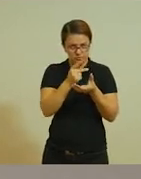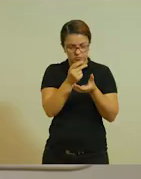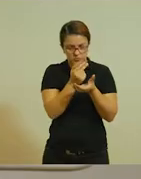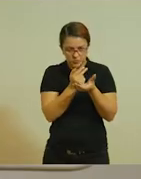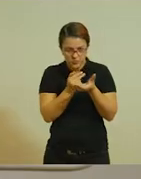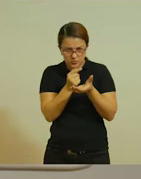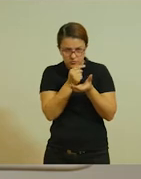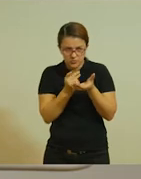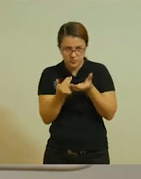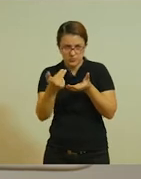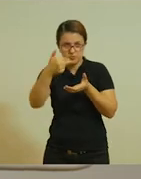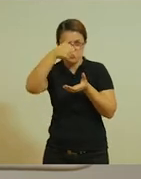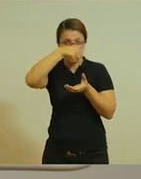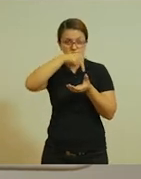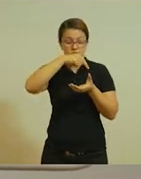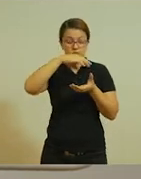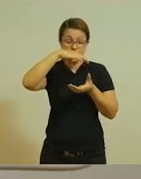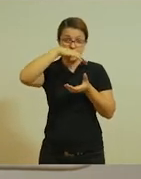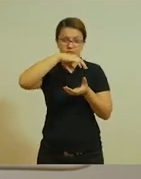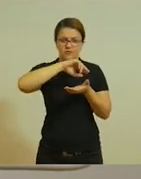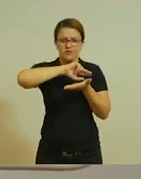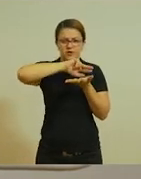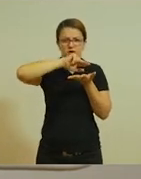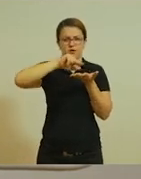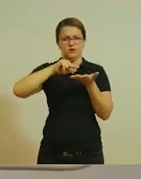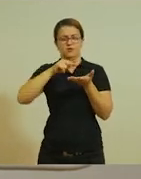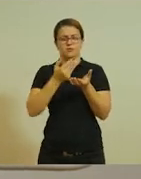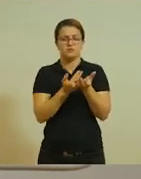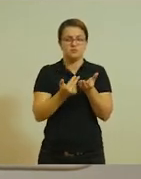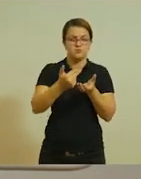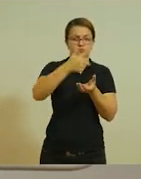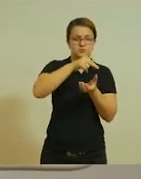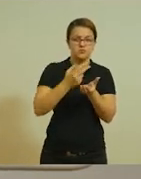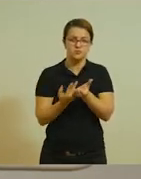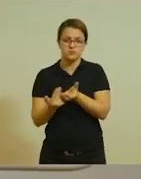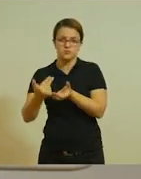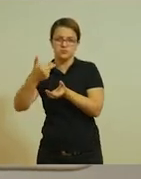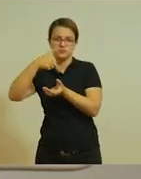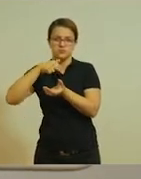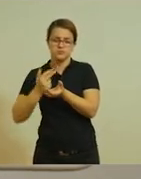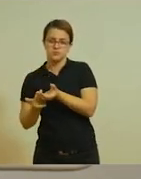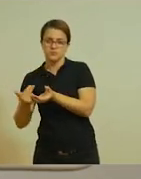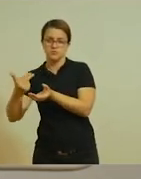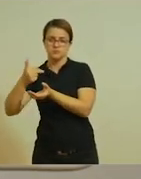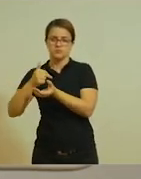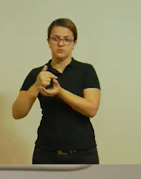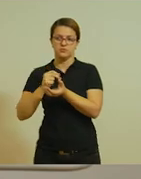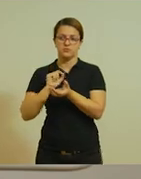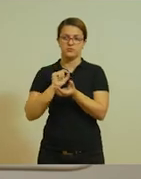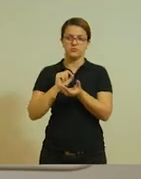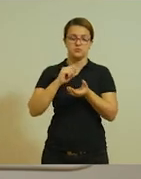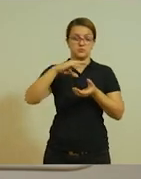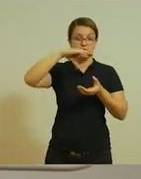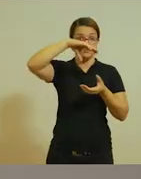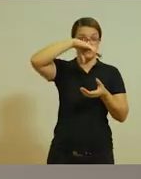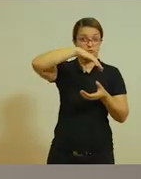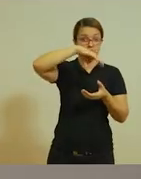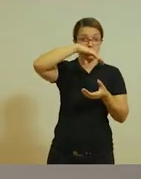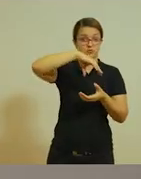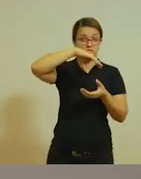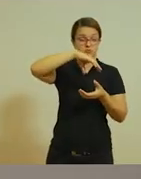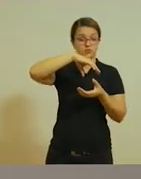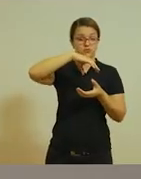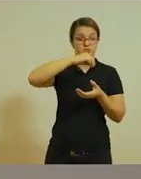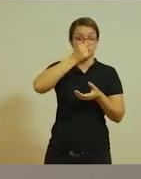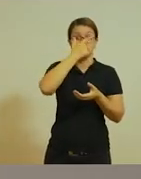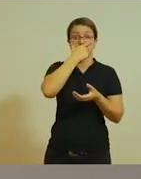vários, tá? E aí vamos utilizar aqui as canetinhas